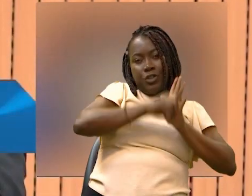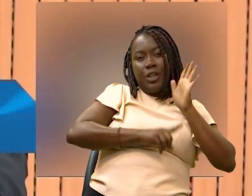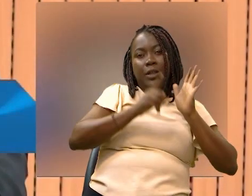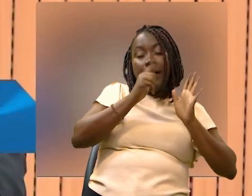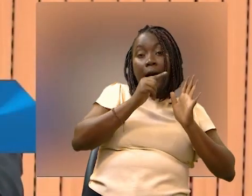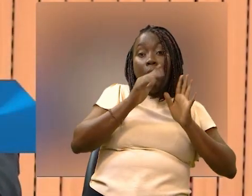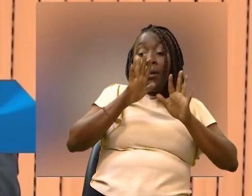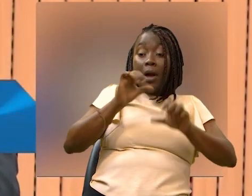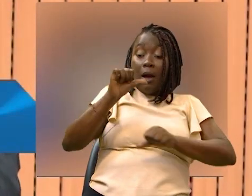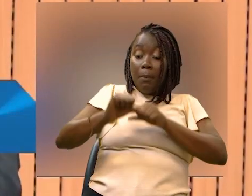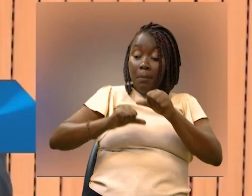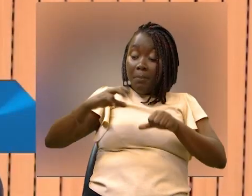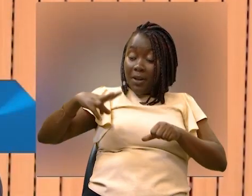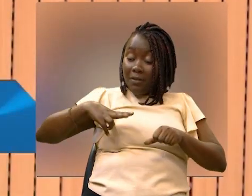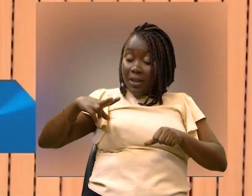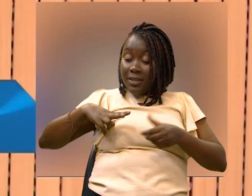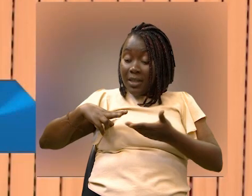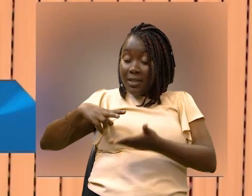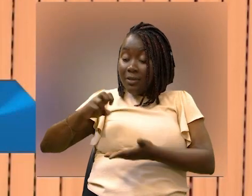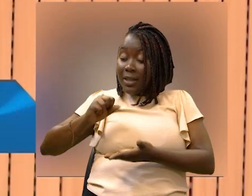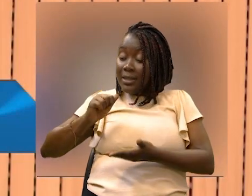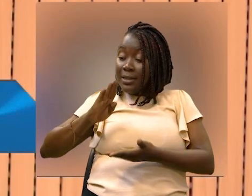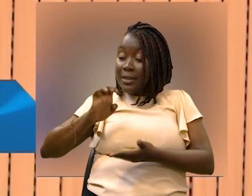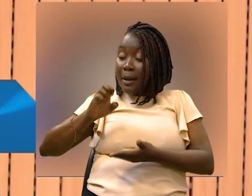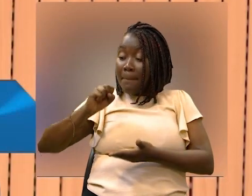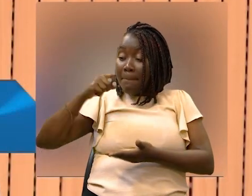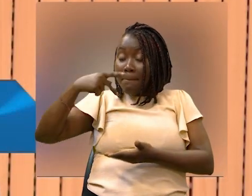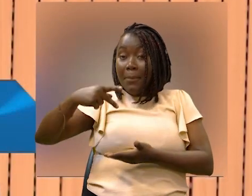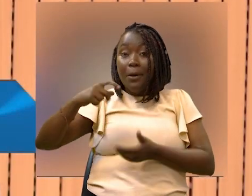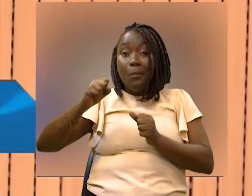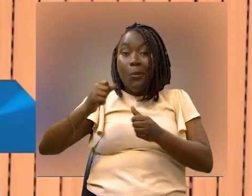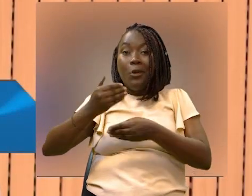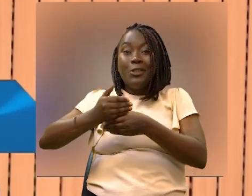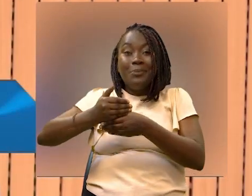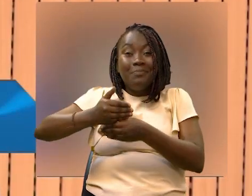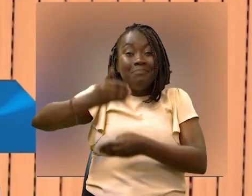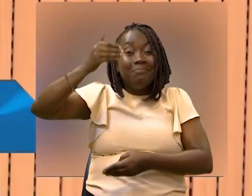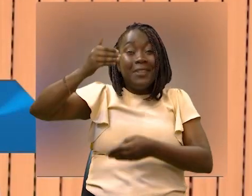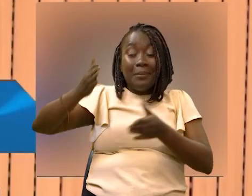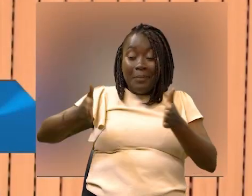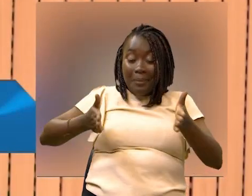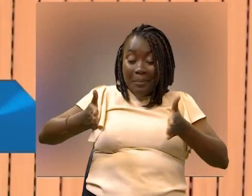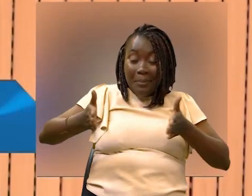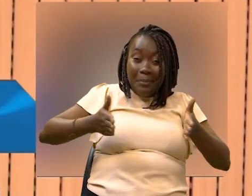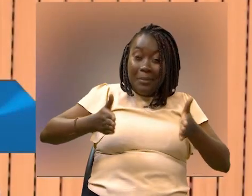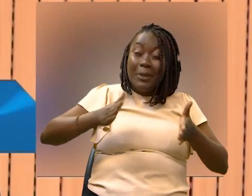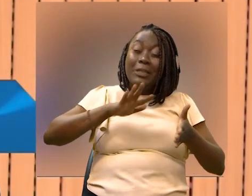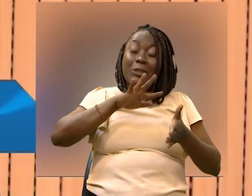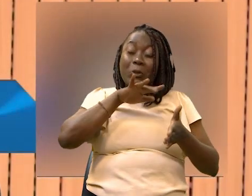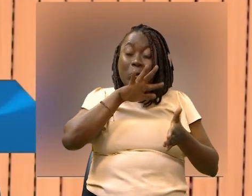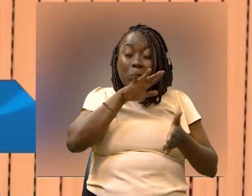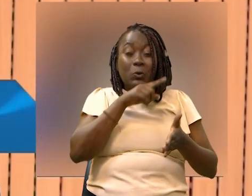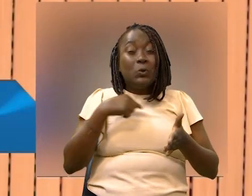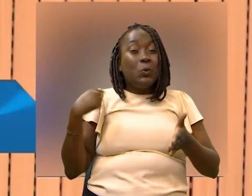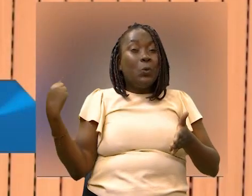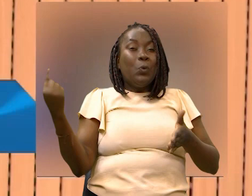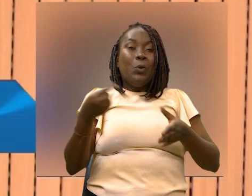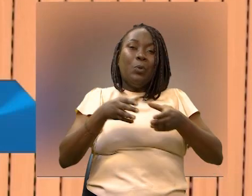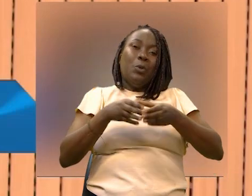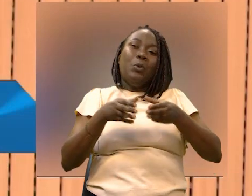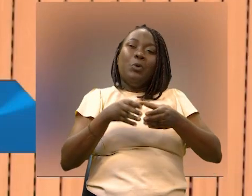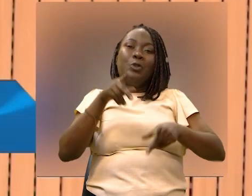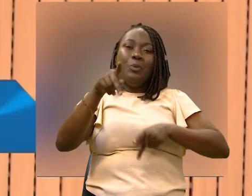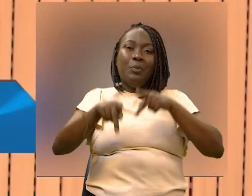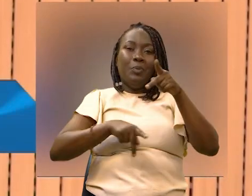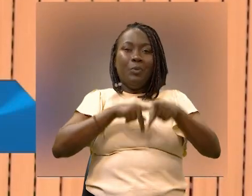água, a privatização da Sabesp poderá abrir um processo muito nefasto e ruim